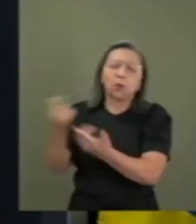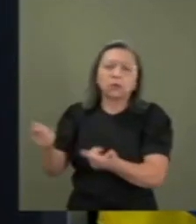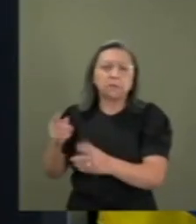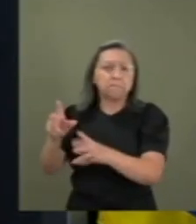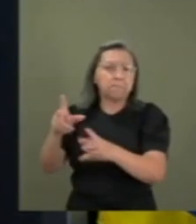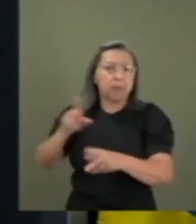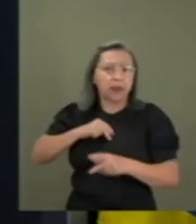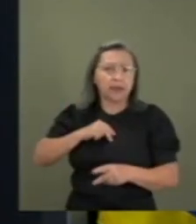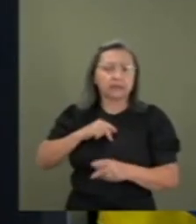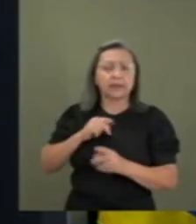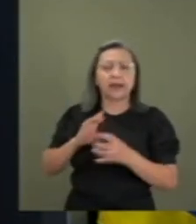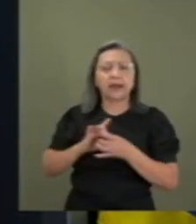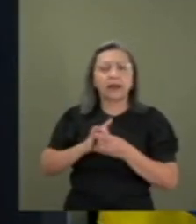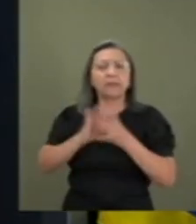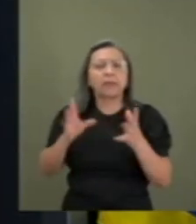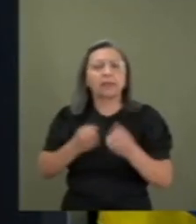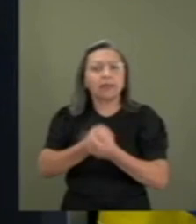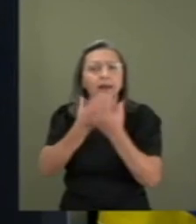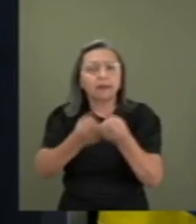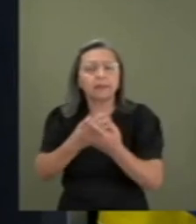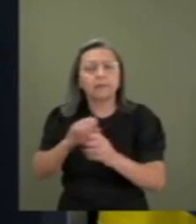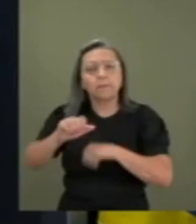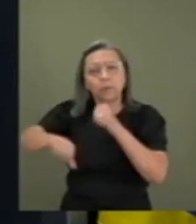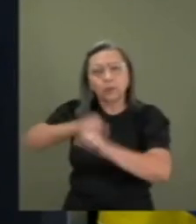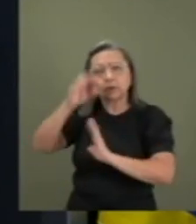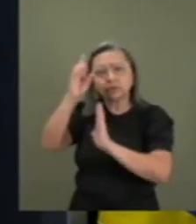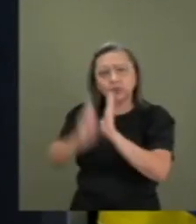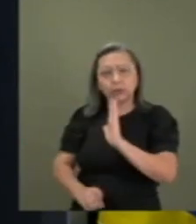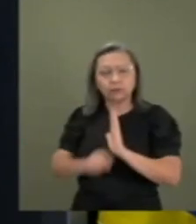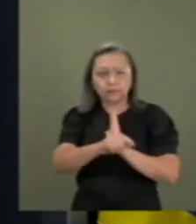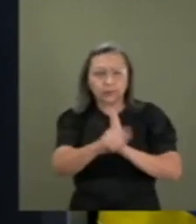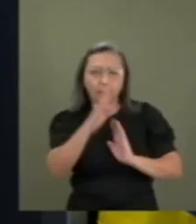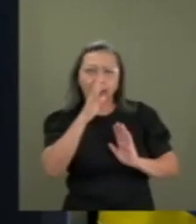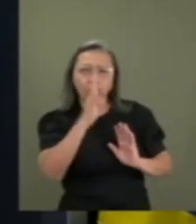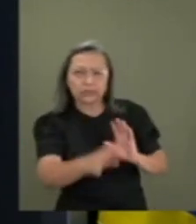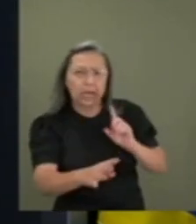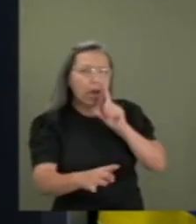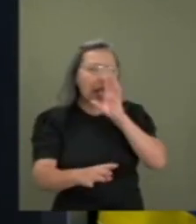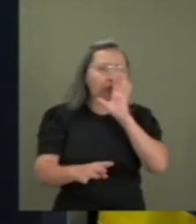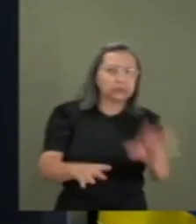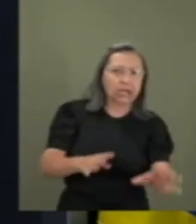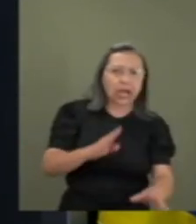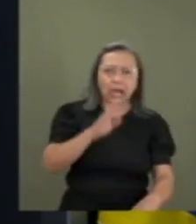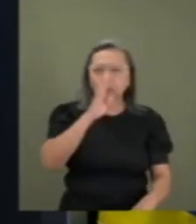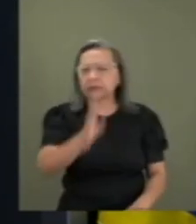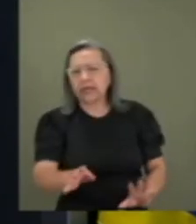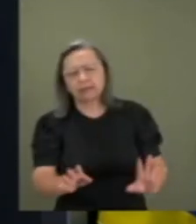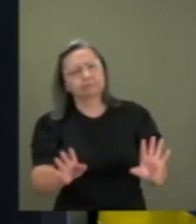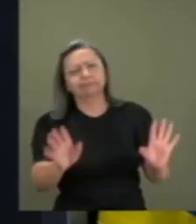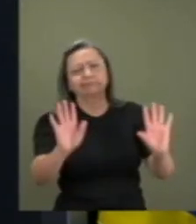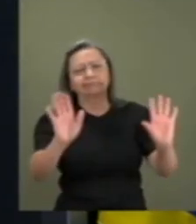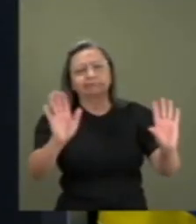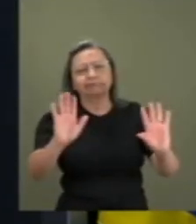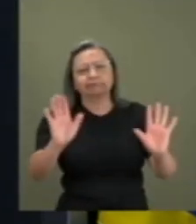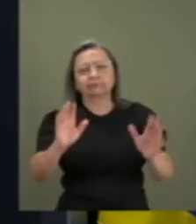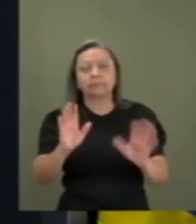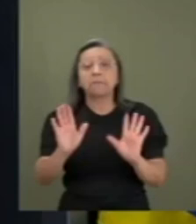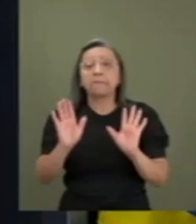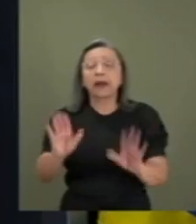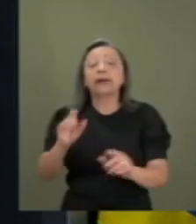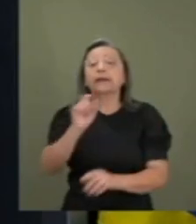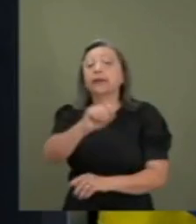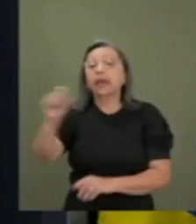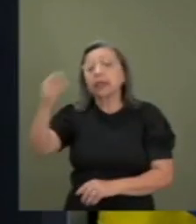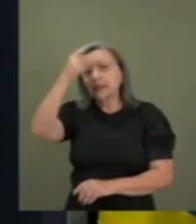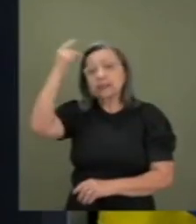direito de você caluniar, difamar, quem quer que seja. Mas quem se